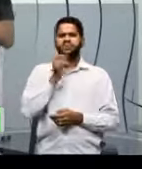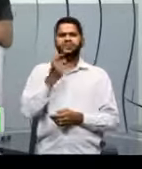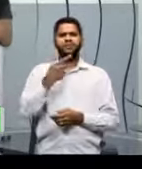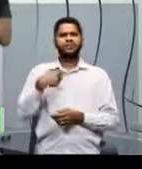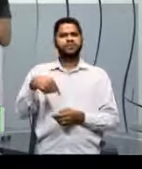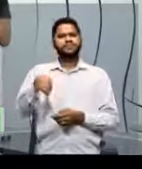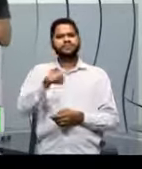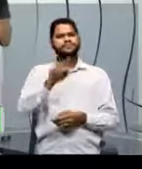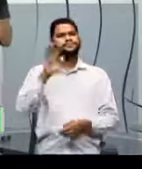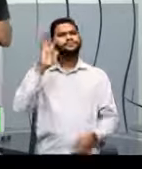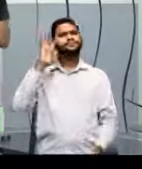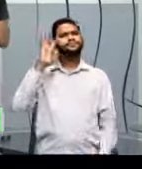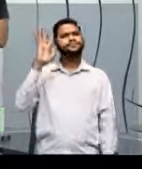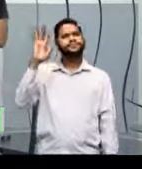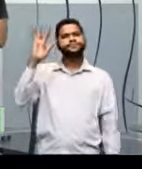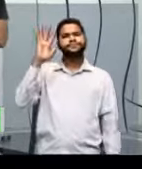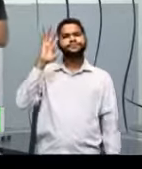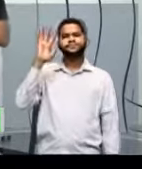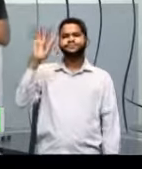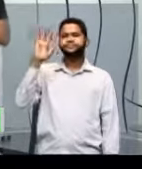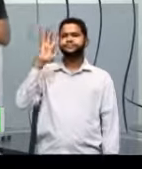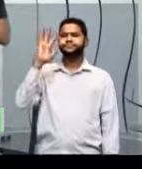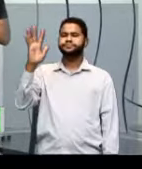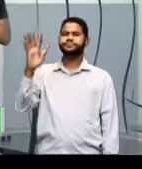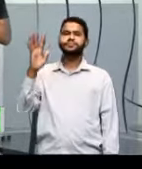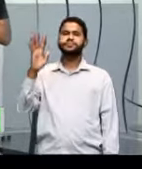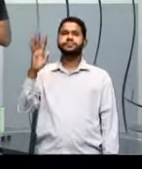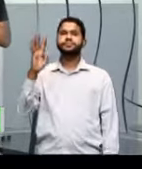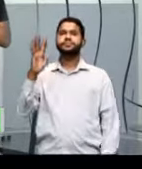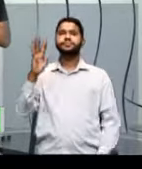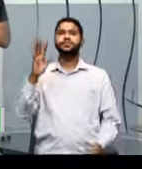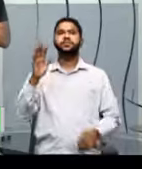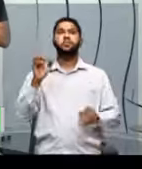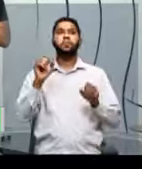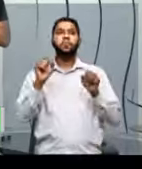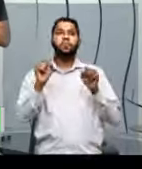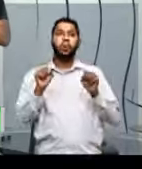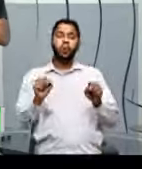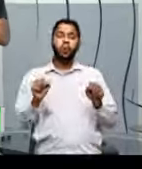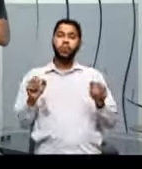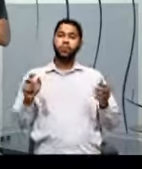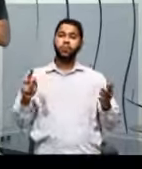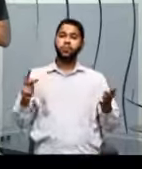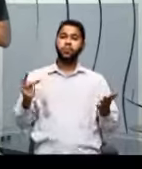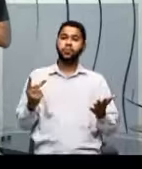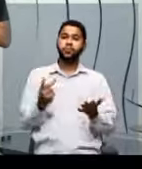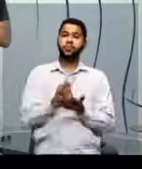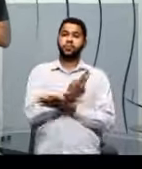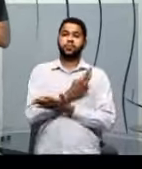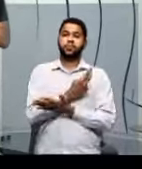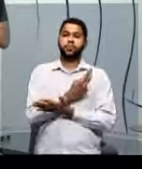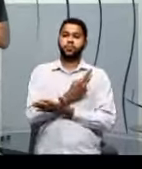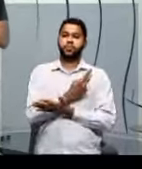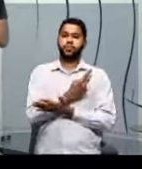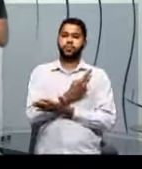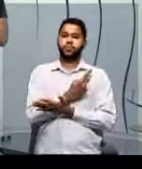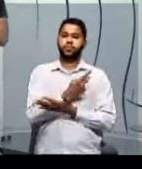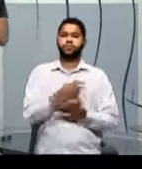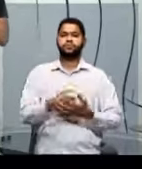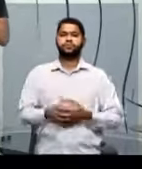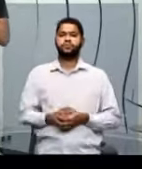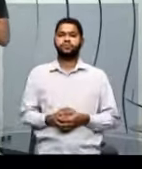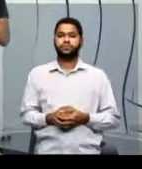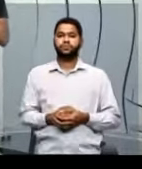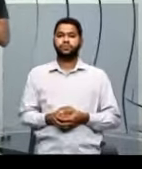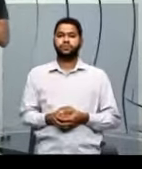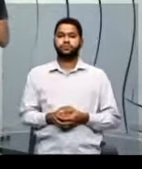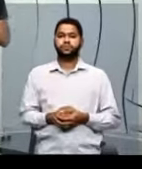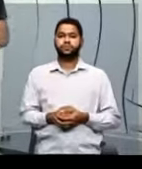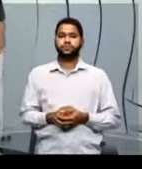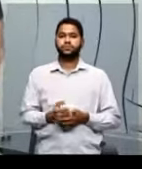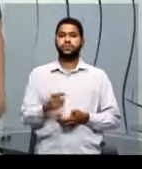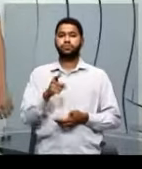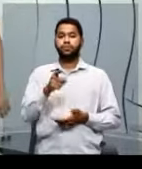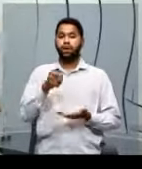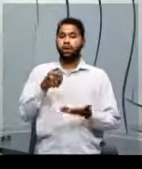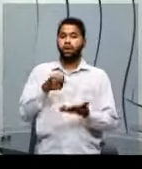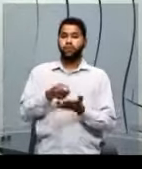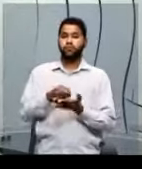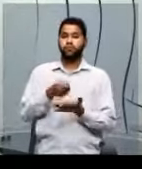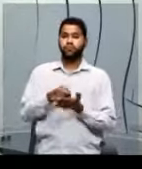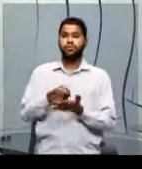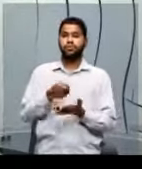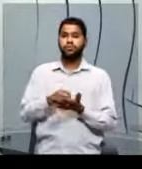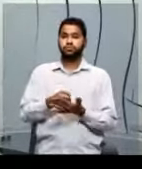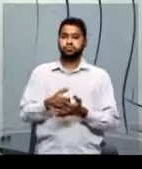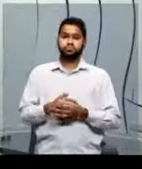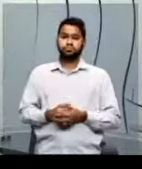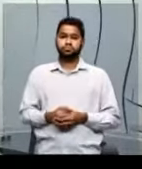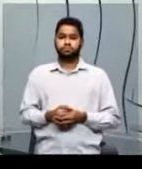imaginar que tem uma maior probabilidade de acontecer lá de ser exigido na redação?